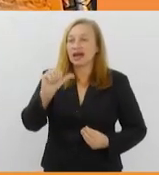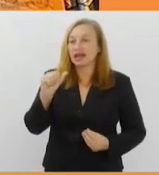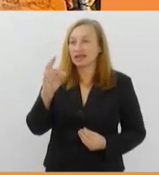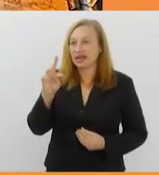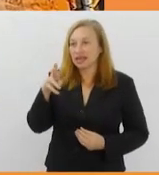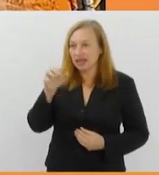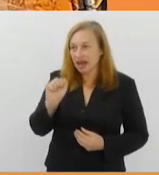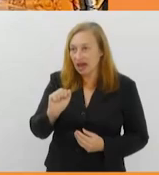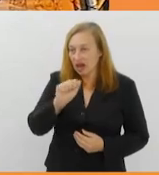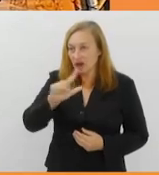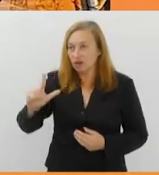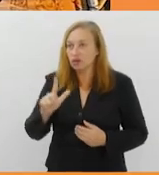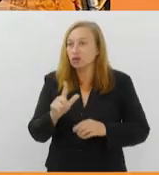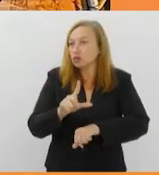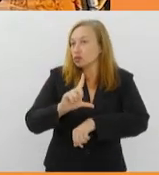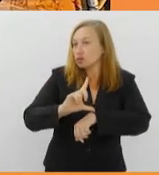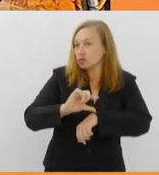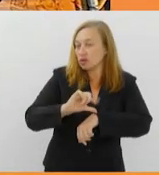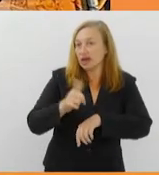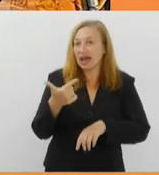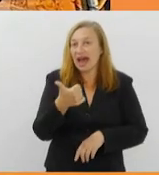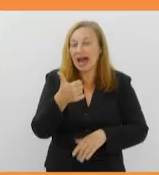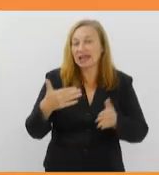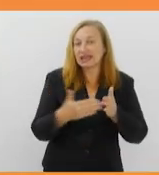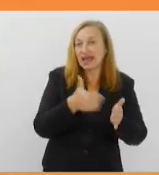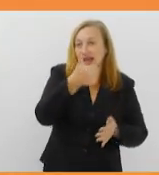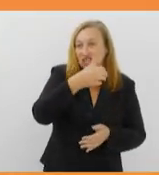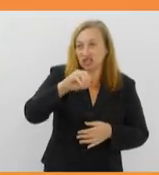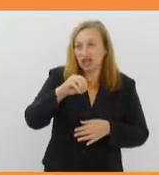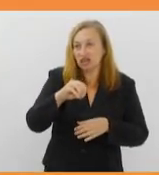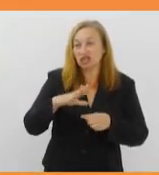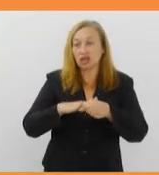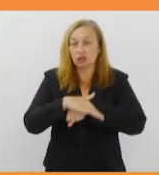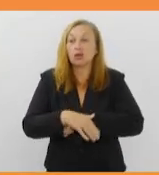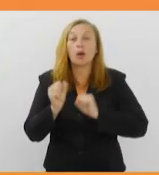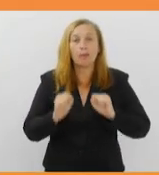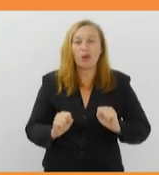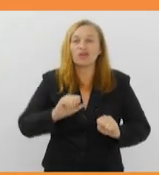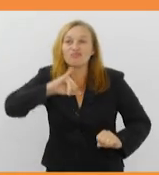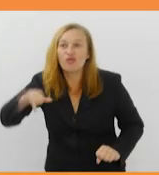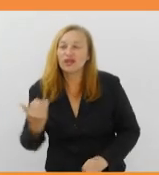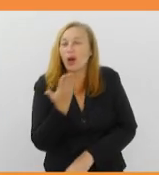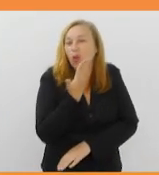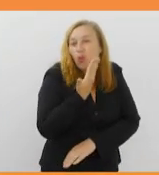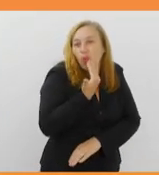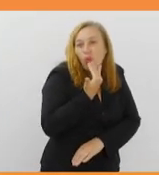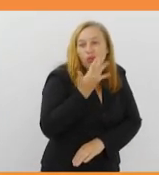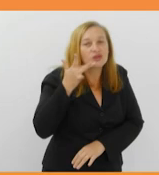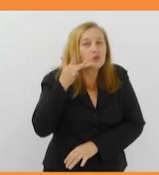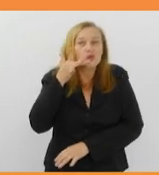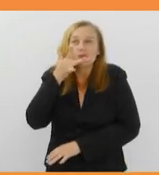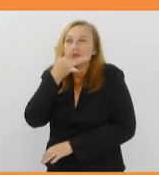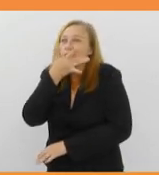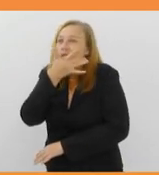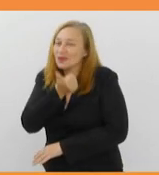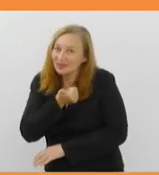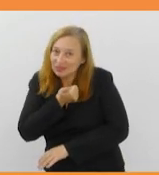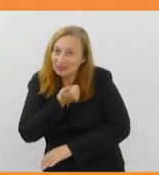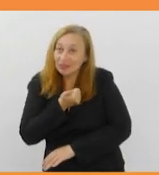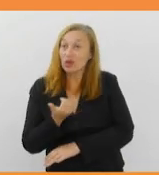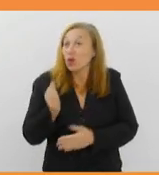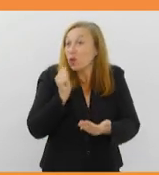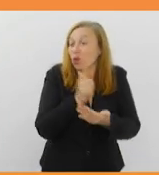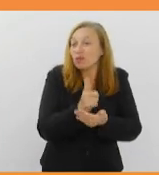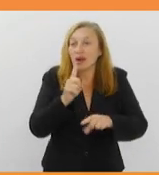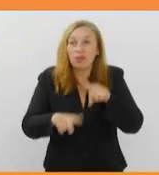Jacutinga, nos horários pares, até às 10 da noite. Quem quiser, ainda pode aproveitar para se deliciar na feira gastronômica, comprar